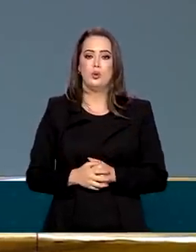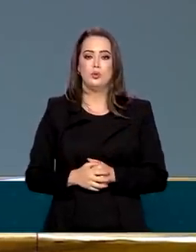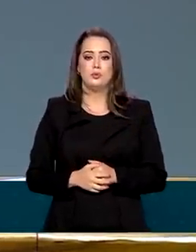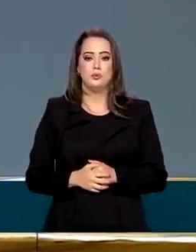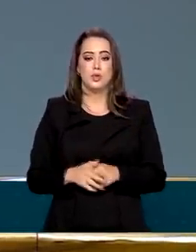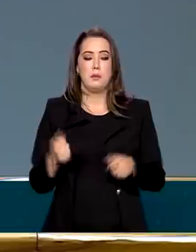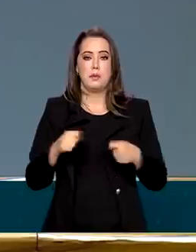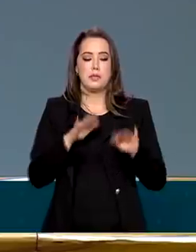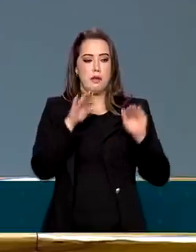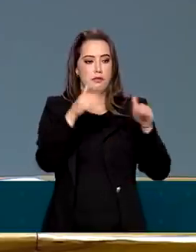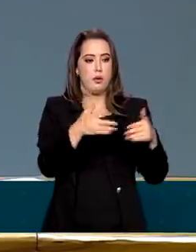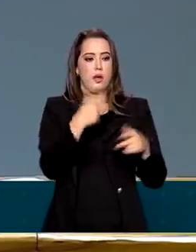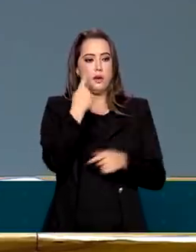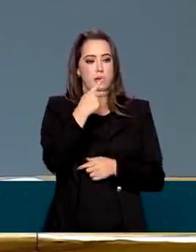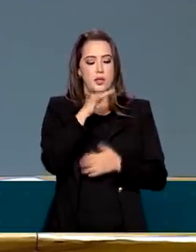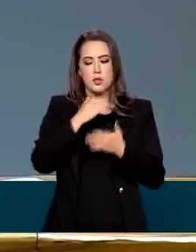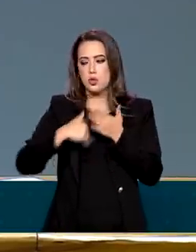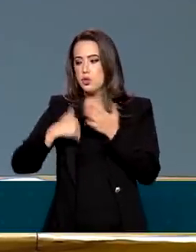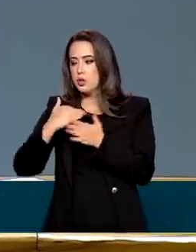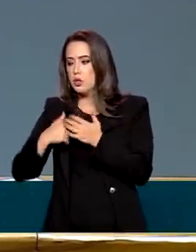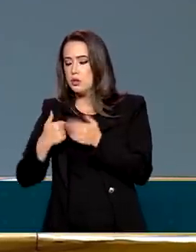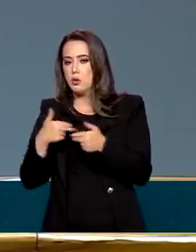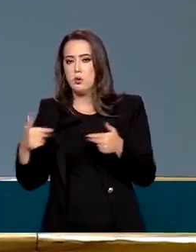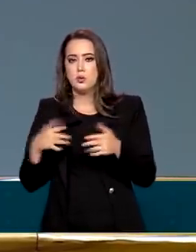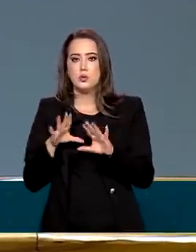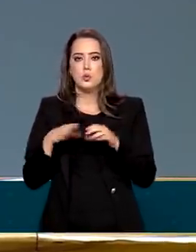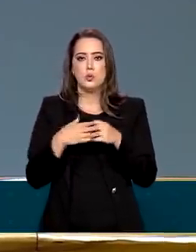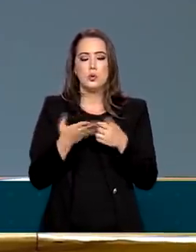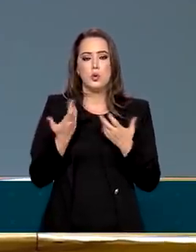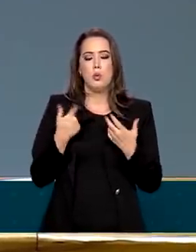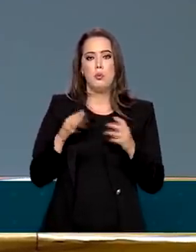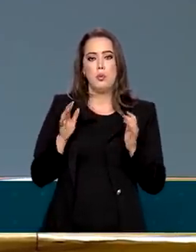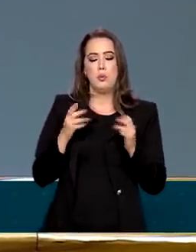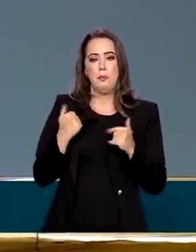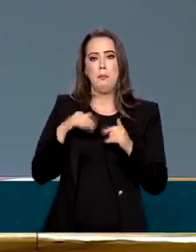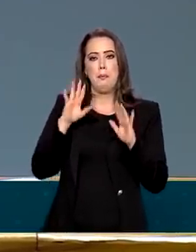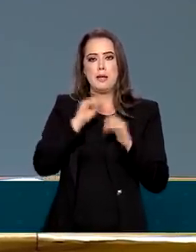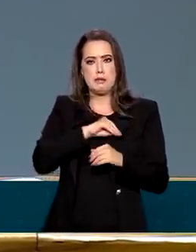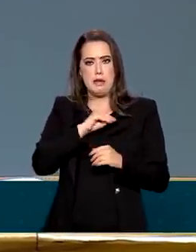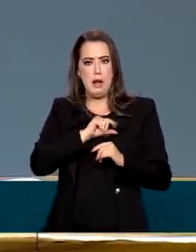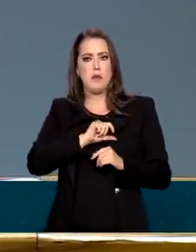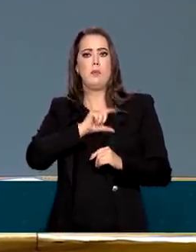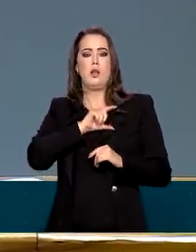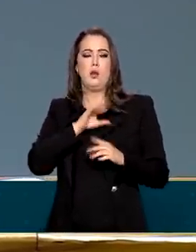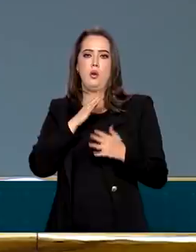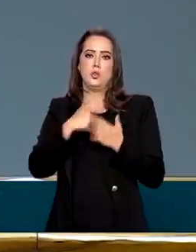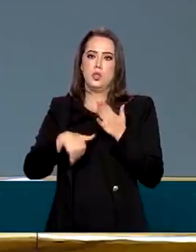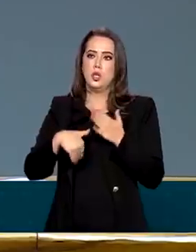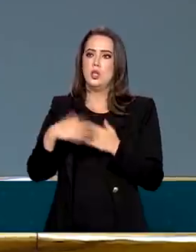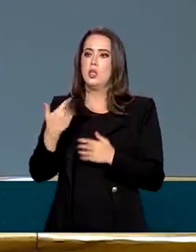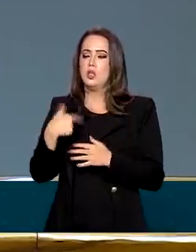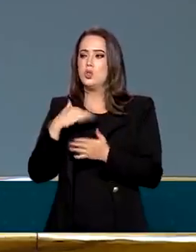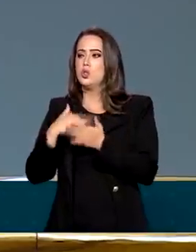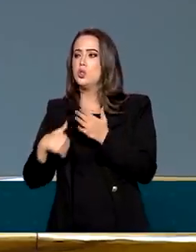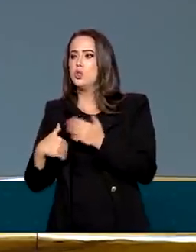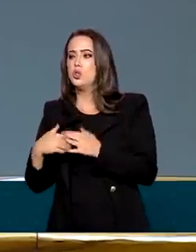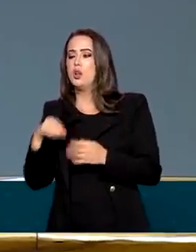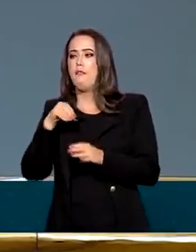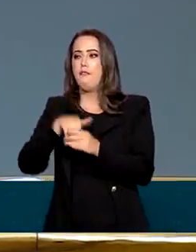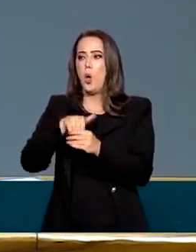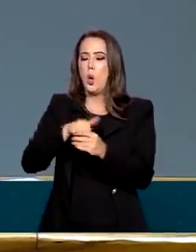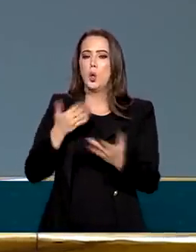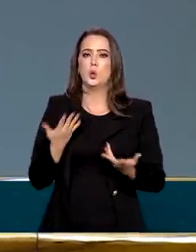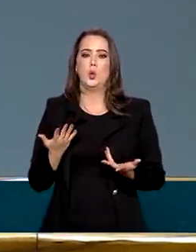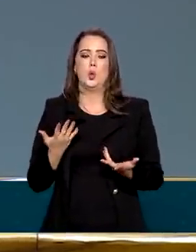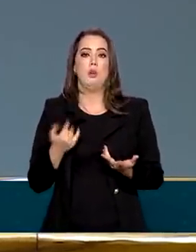tira um pouco algumas isenções da classe média e bota aqui embaixo. Ah, isso não pode, senão tira a volta da classe média. Ah, então vamos